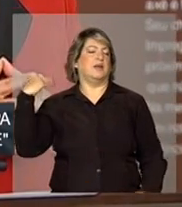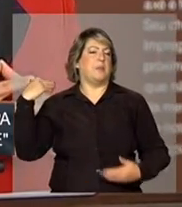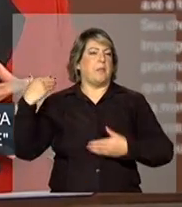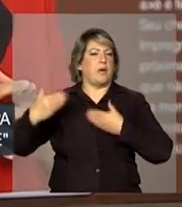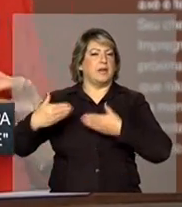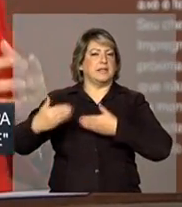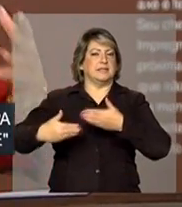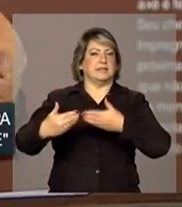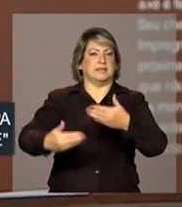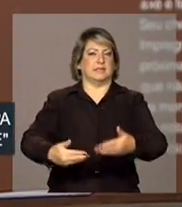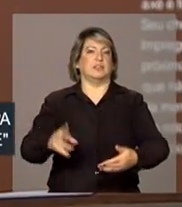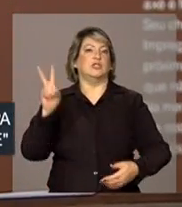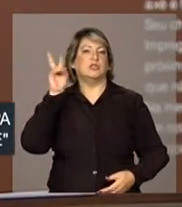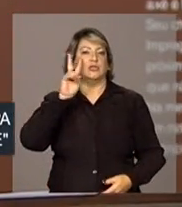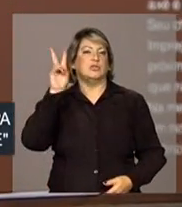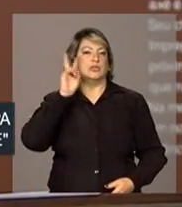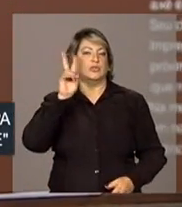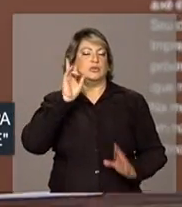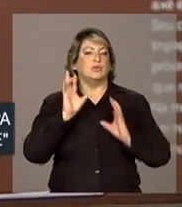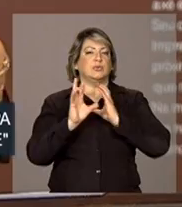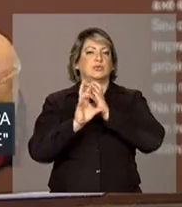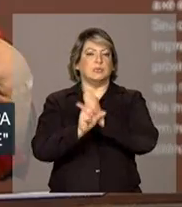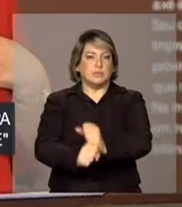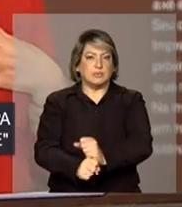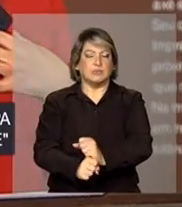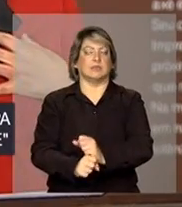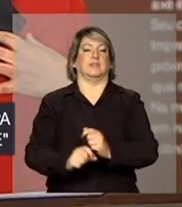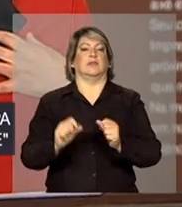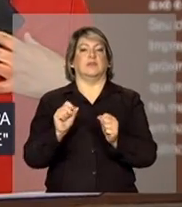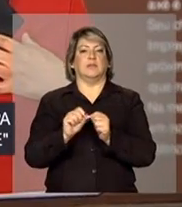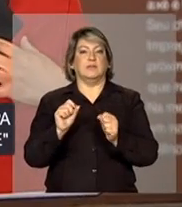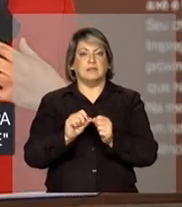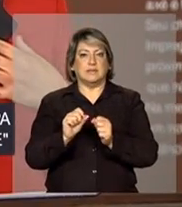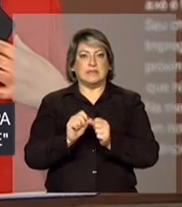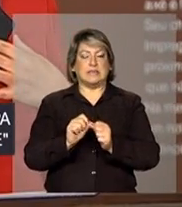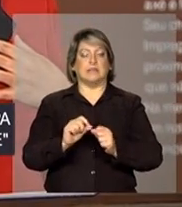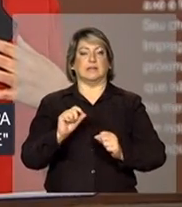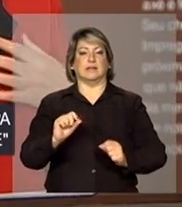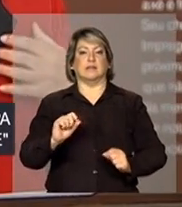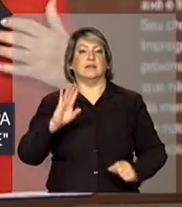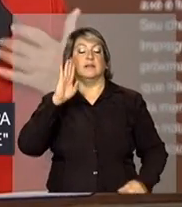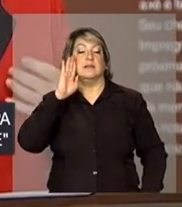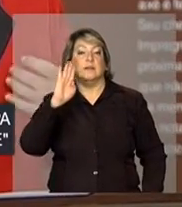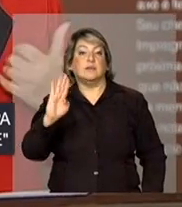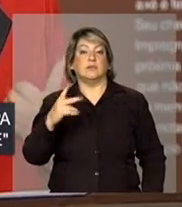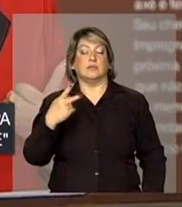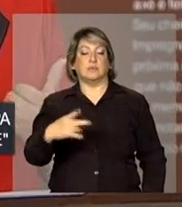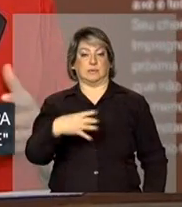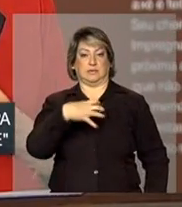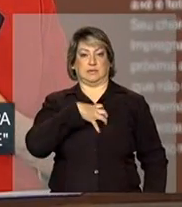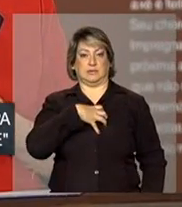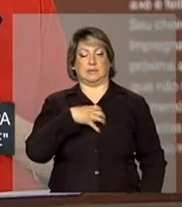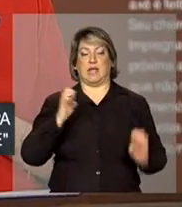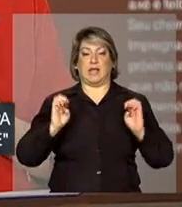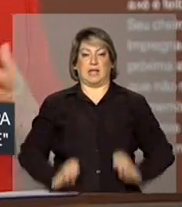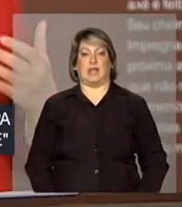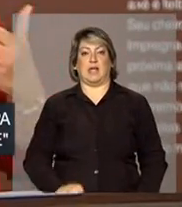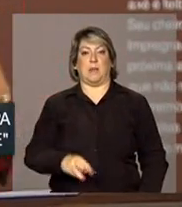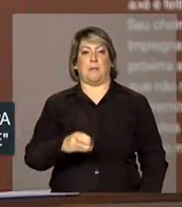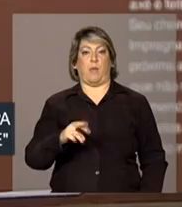de se construir baseado em princípios morais e éticos,